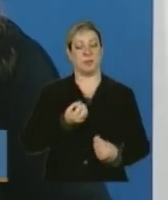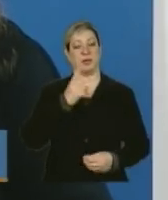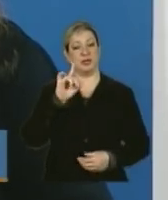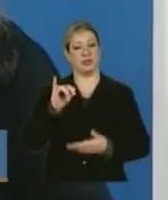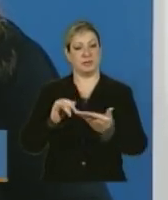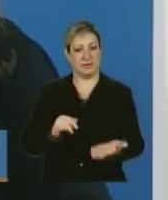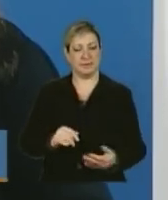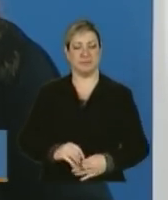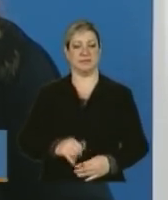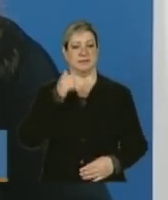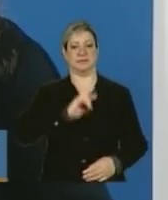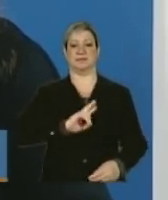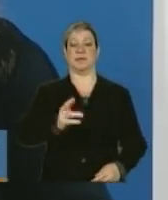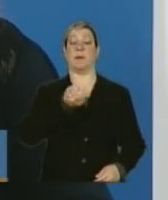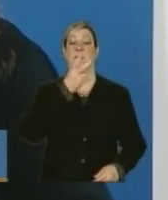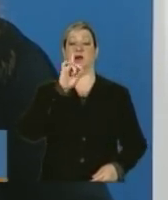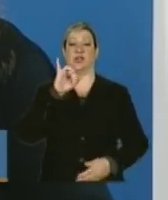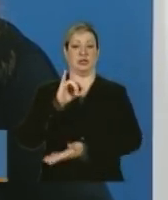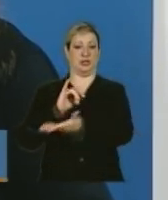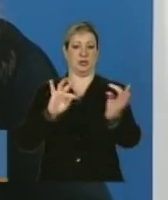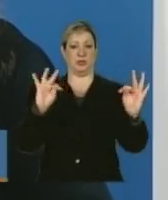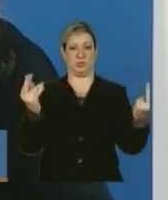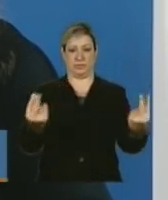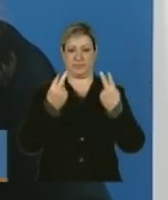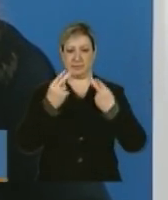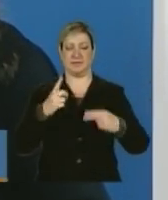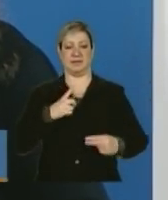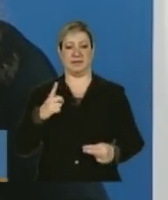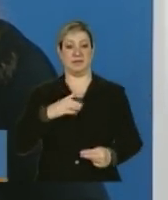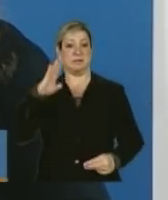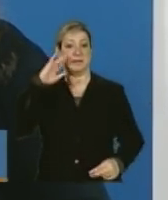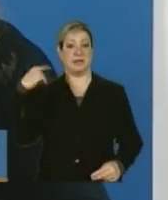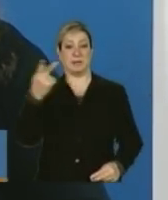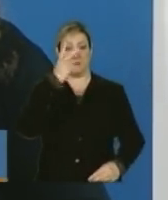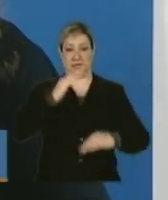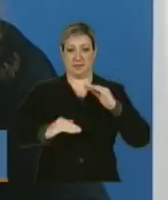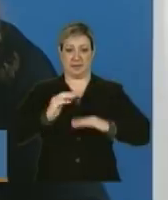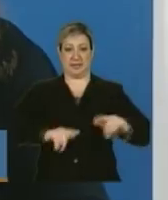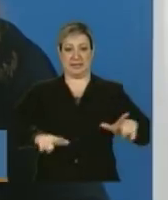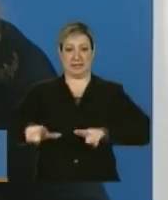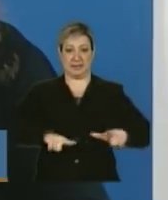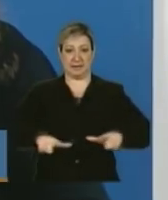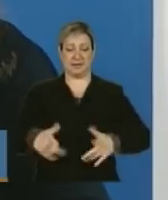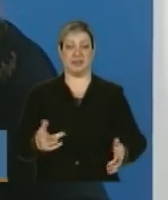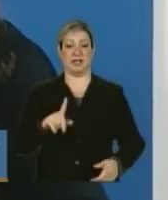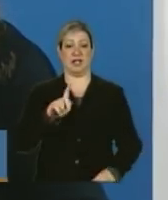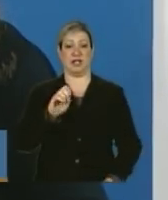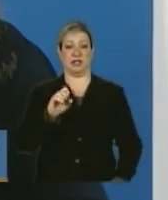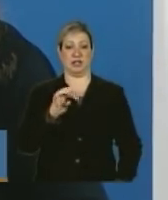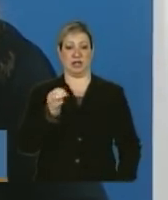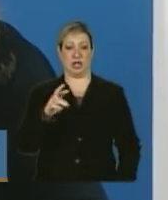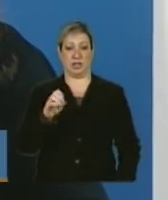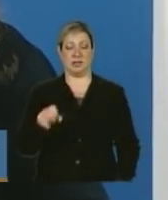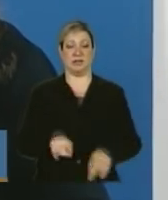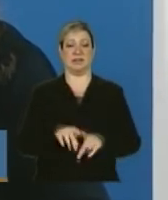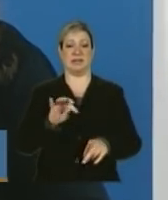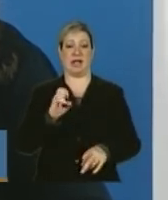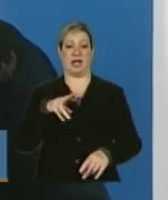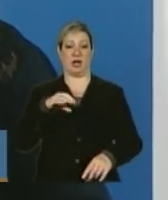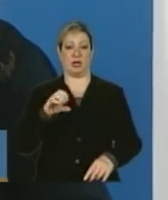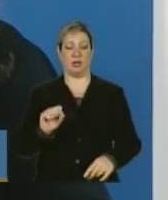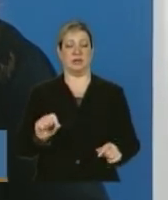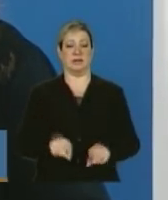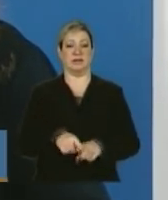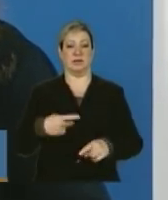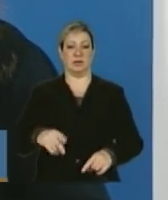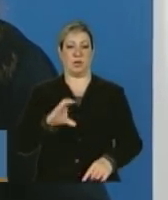Bom dia a todos e todas que nos assistem nesse momento, principalmente aos trabalhadores, gestores, técnicos, municipais e estaduais do